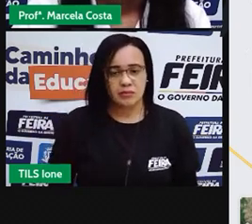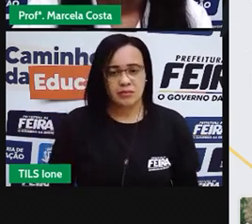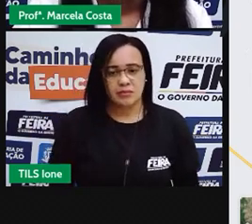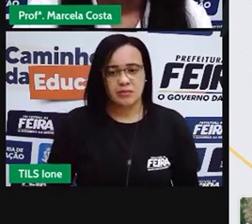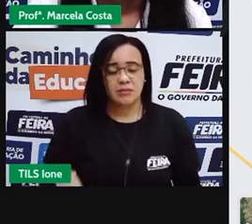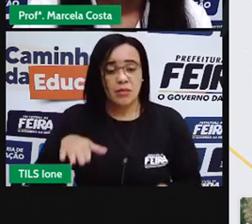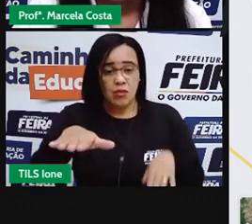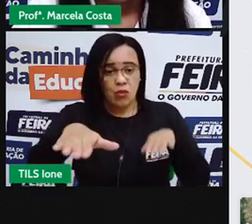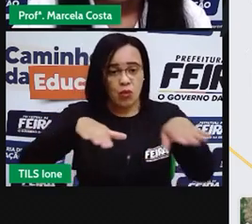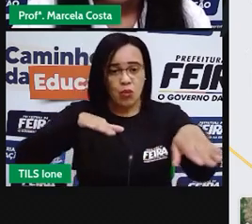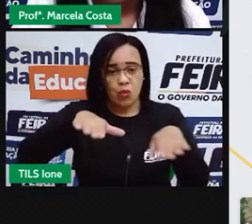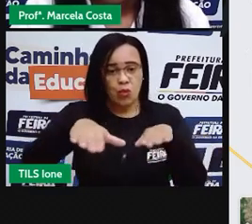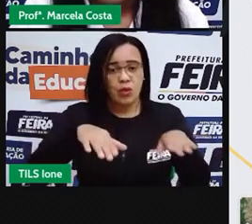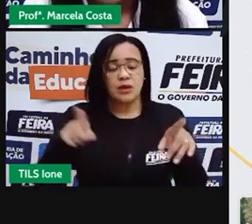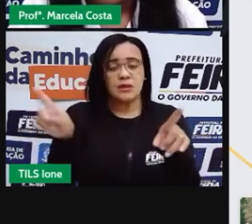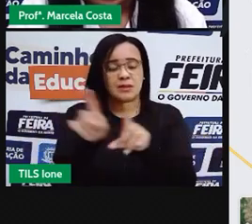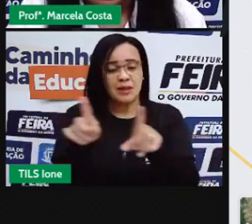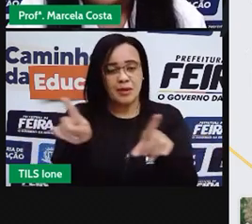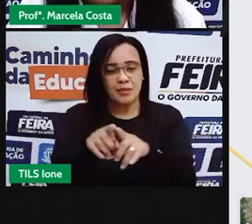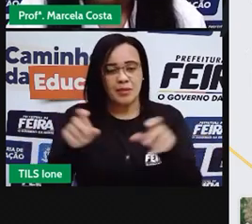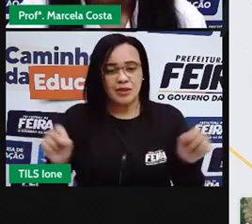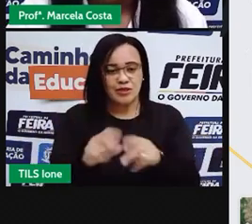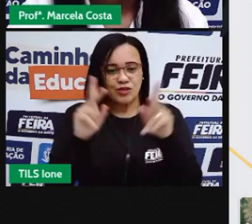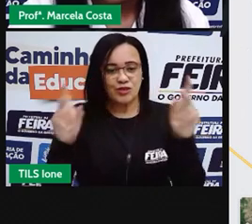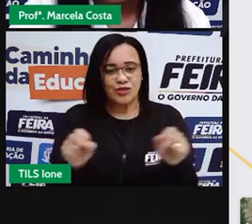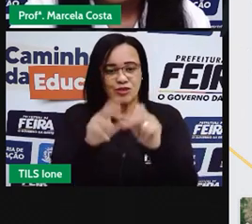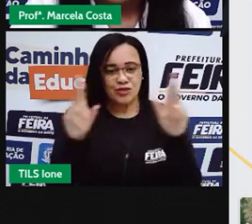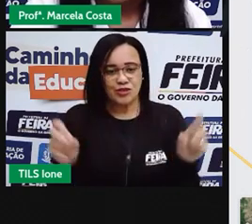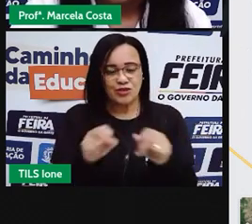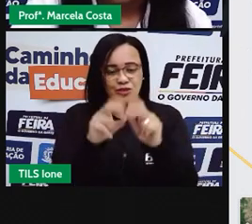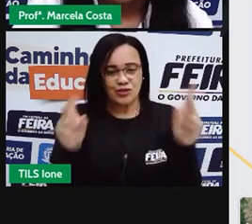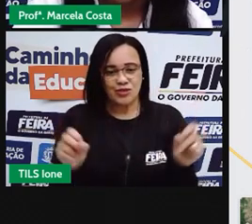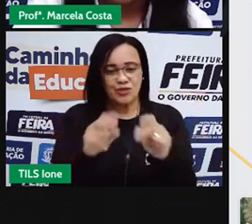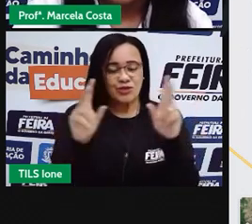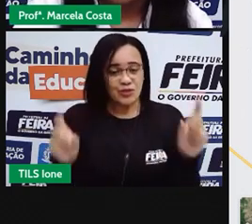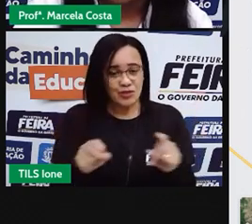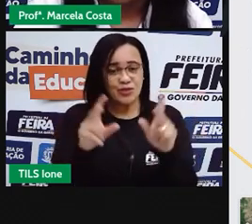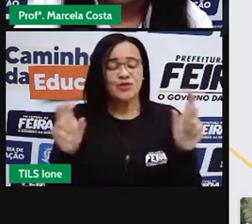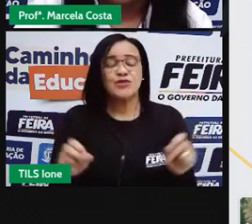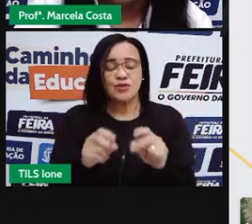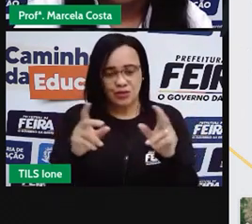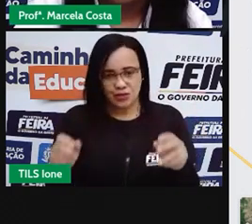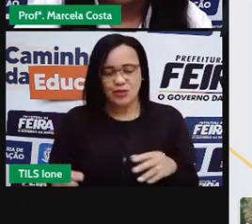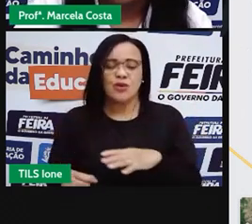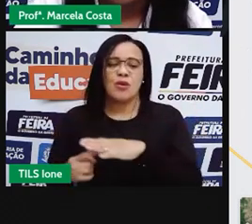O shopping popular Peraguai, muito conhecido aqui nas regiões.